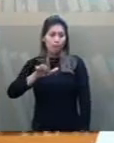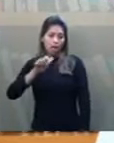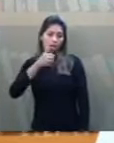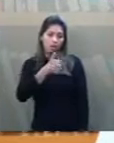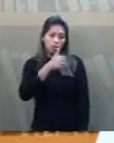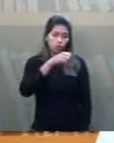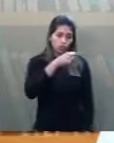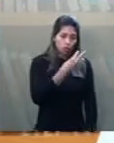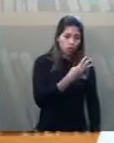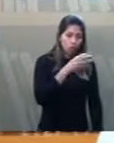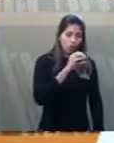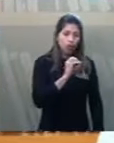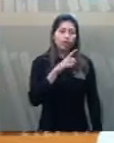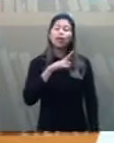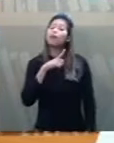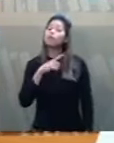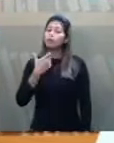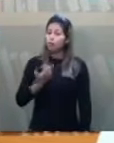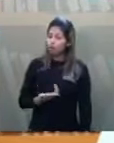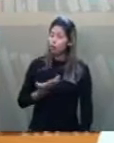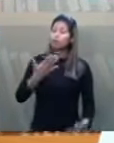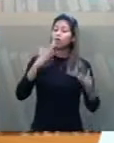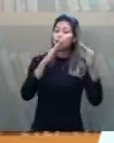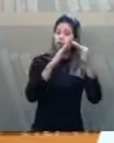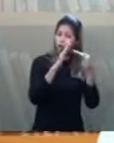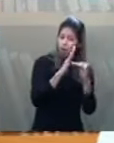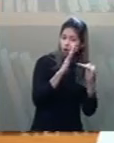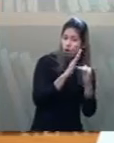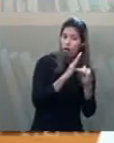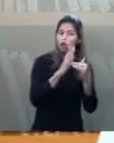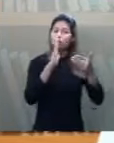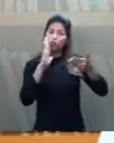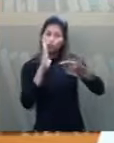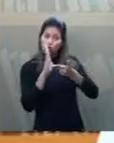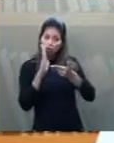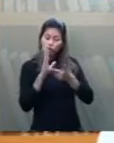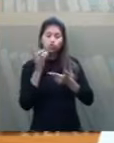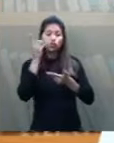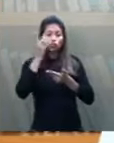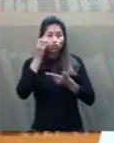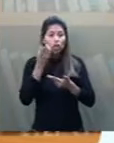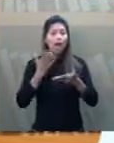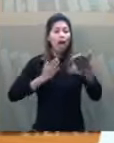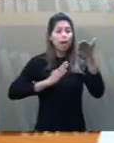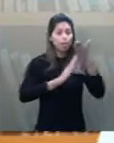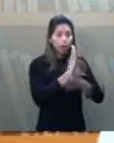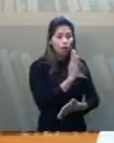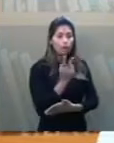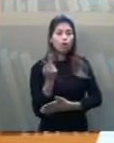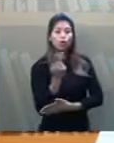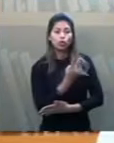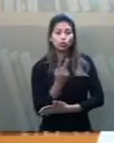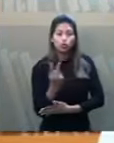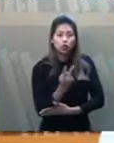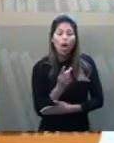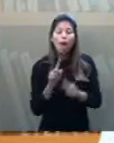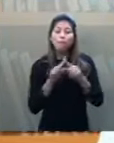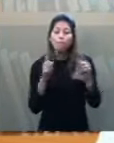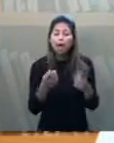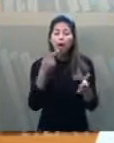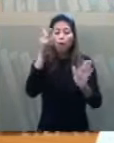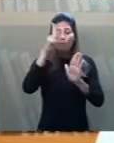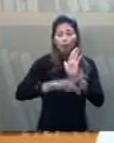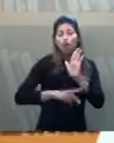Câmara aprovaram essa proposta, as duas casas. Mas, infelizmente, o Executivo mandou de volta o projeto